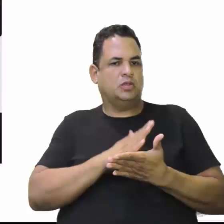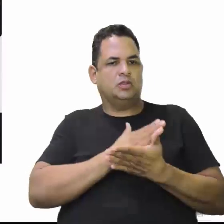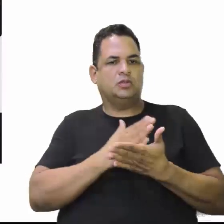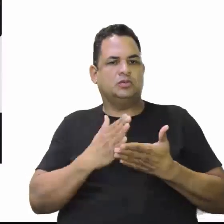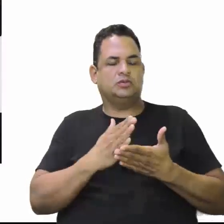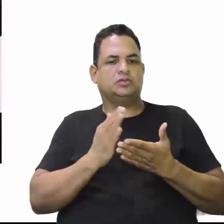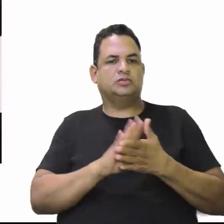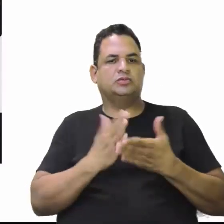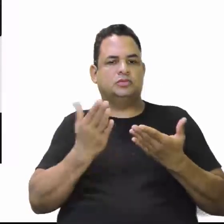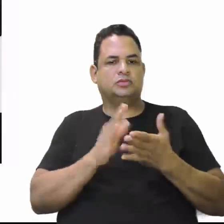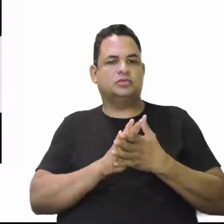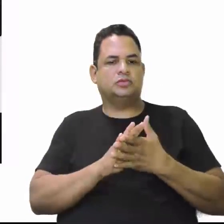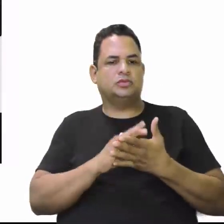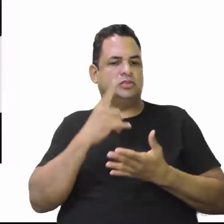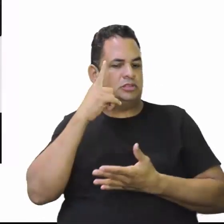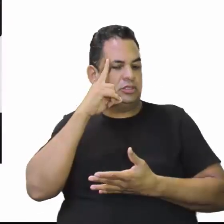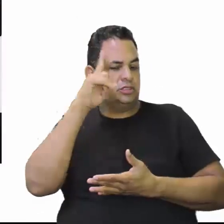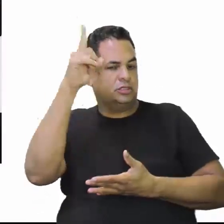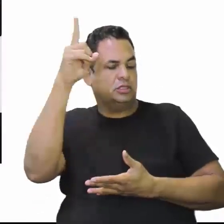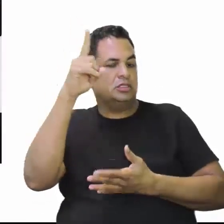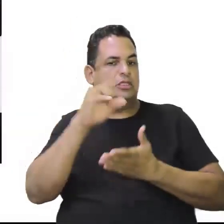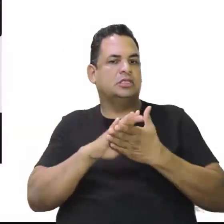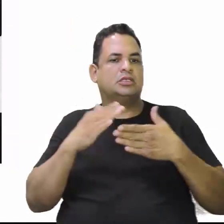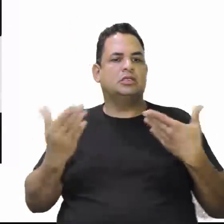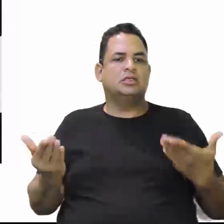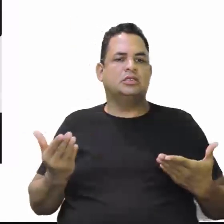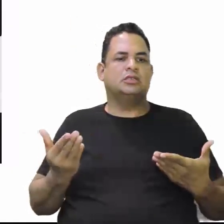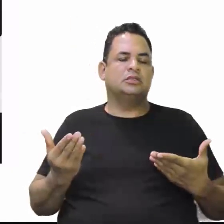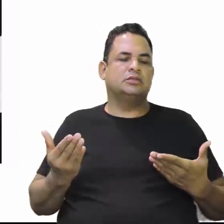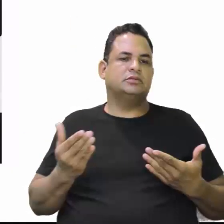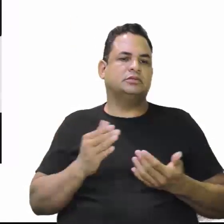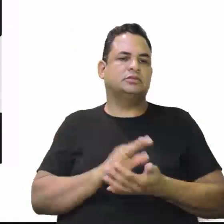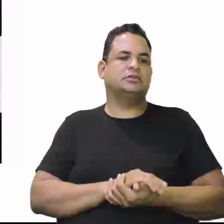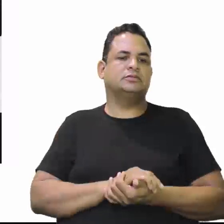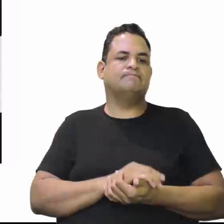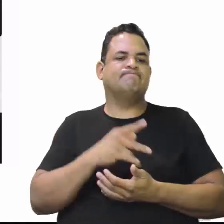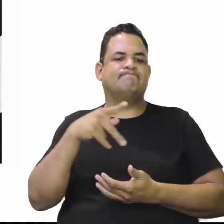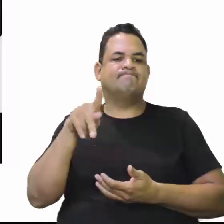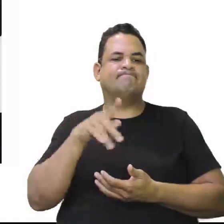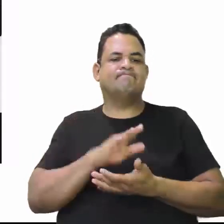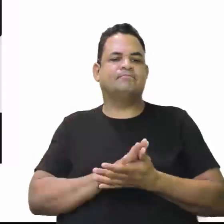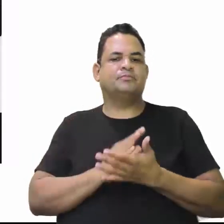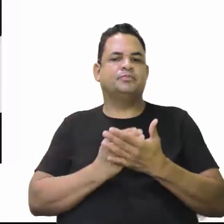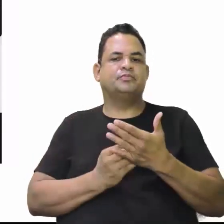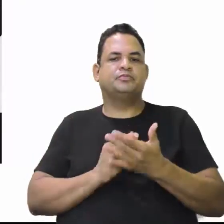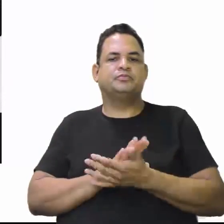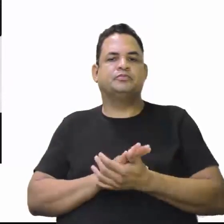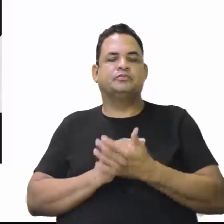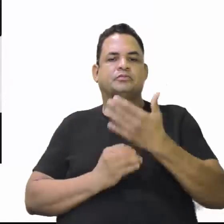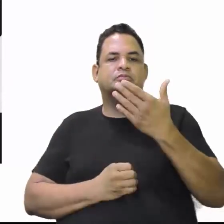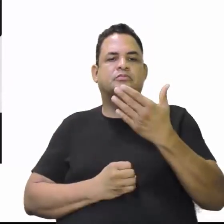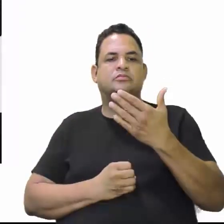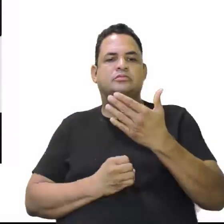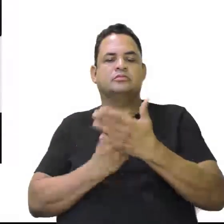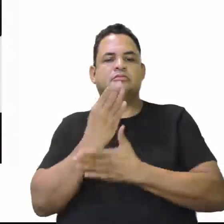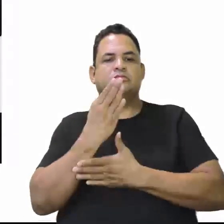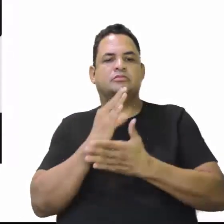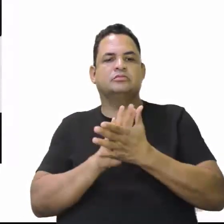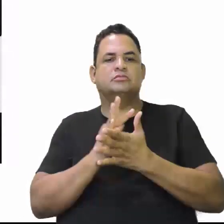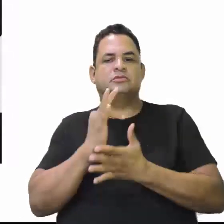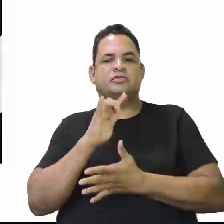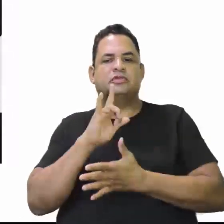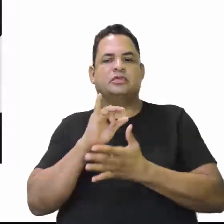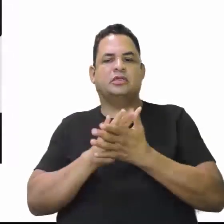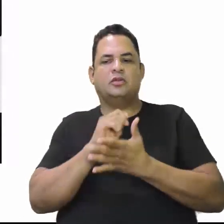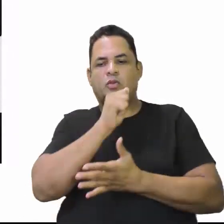com essa filosofia. Tanto é que aqui, ele é criado o território federal do